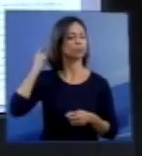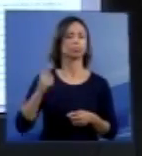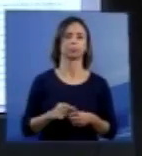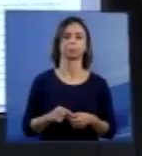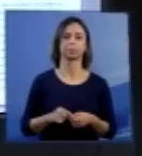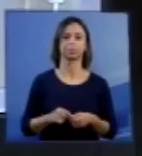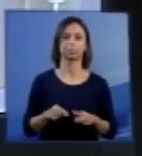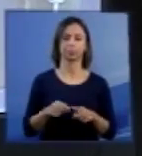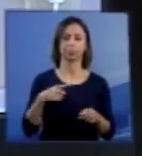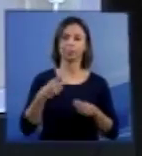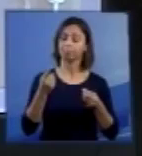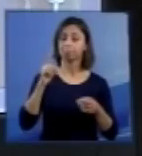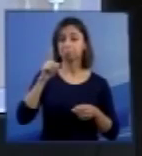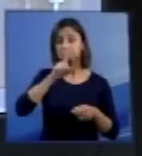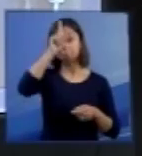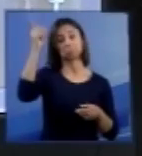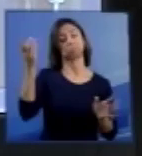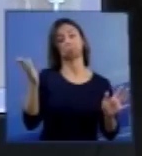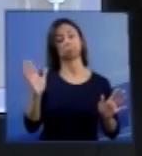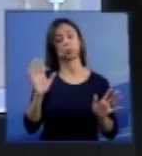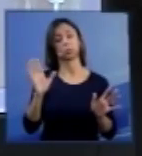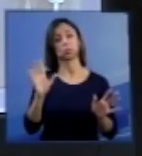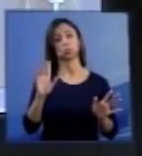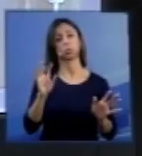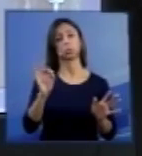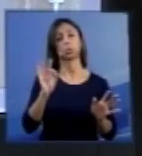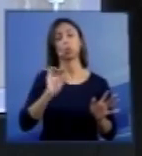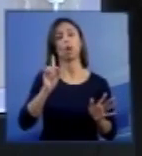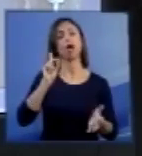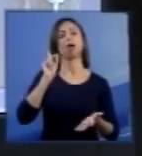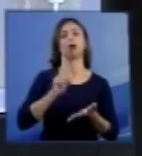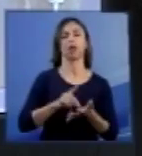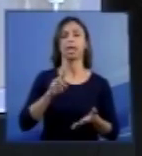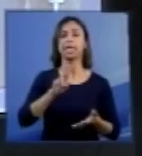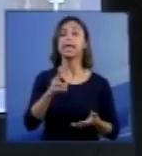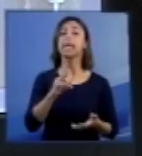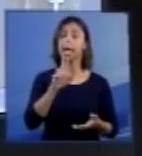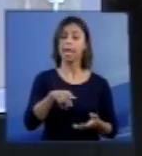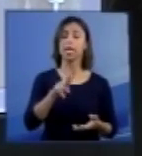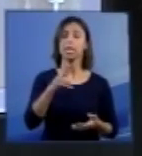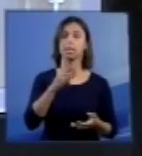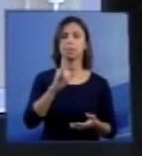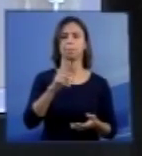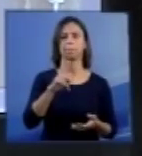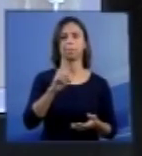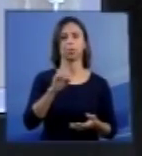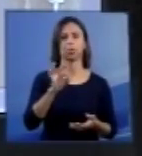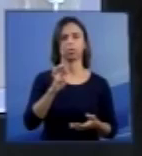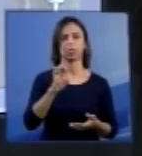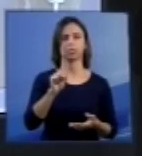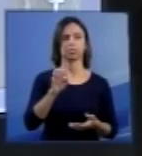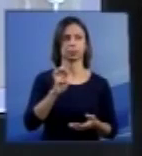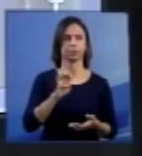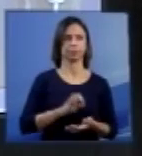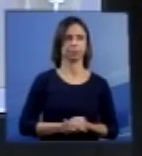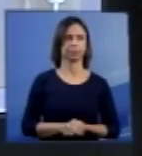hipótese, naturalmente vão ter opositores delas. Aqui está a criança,